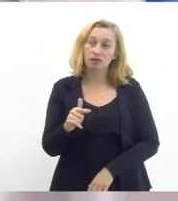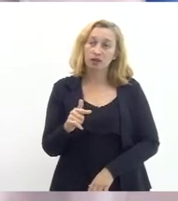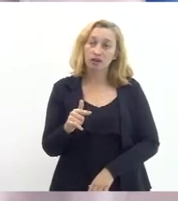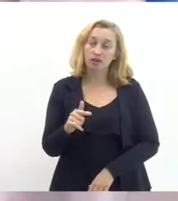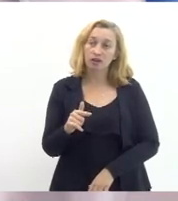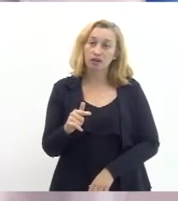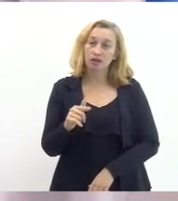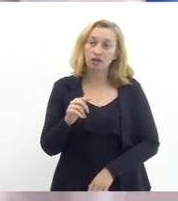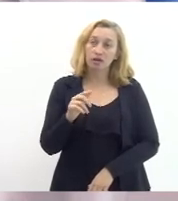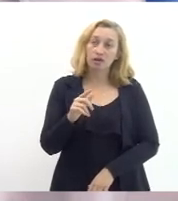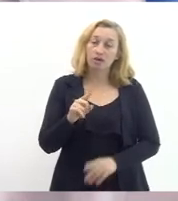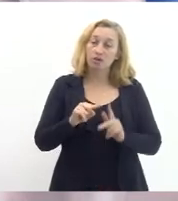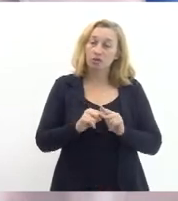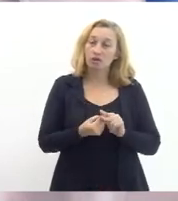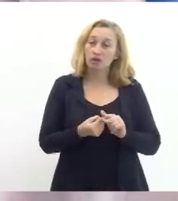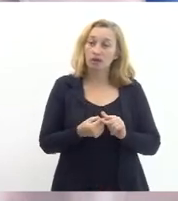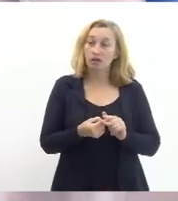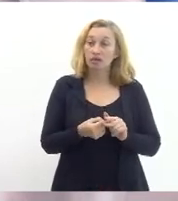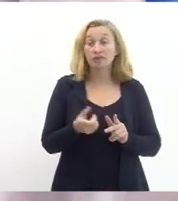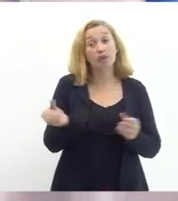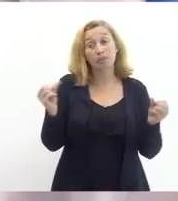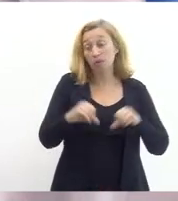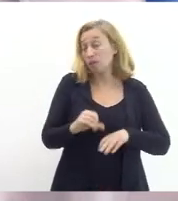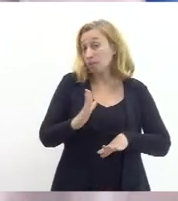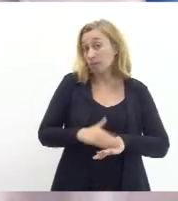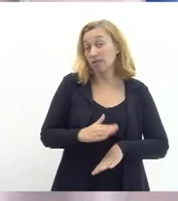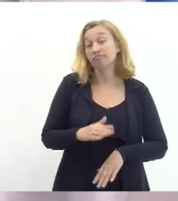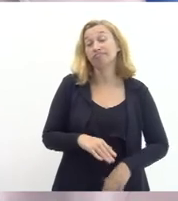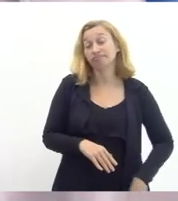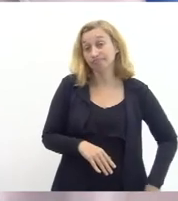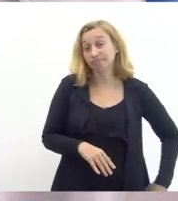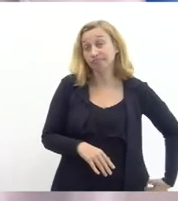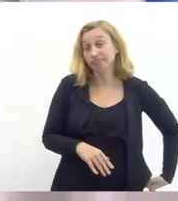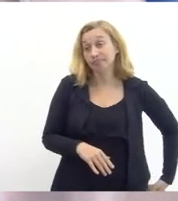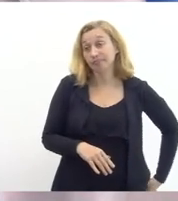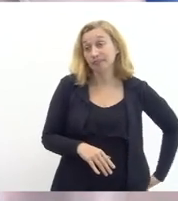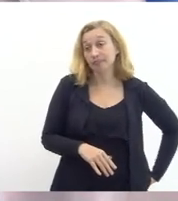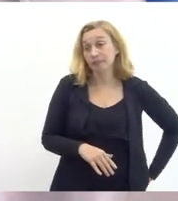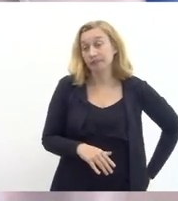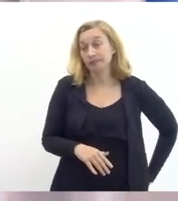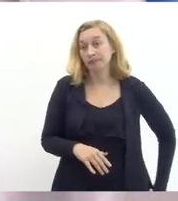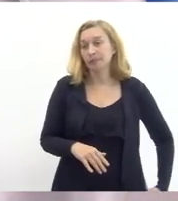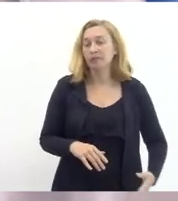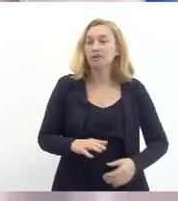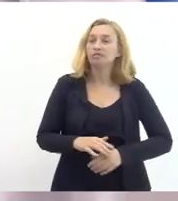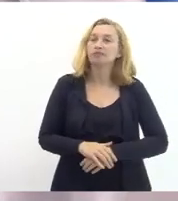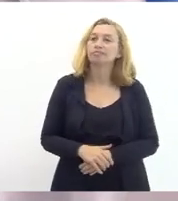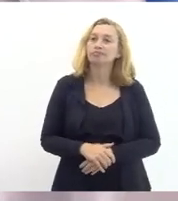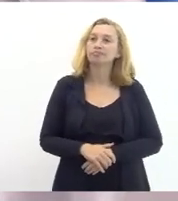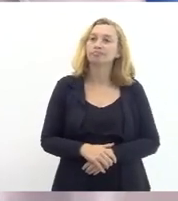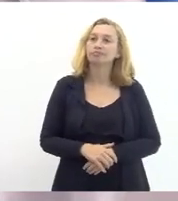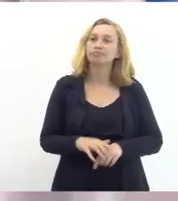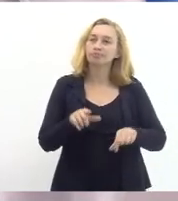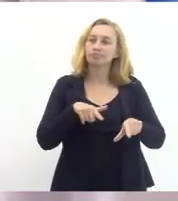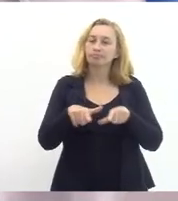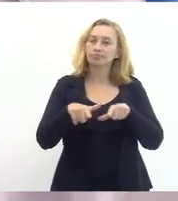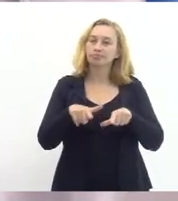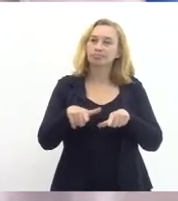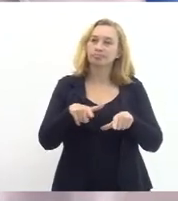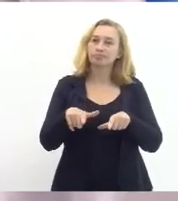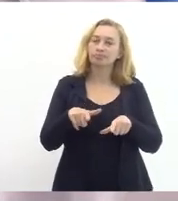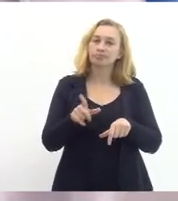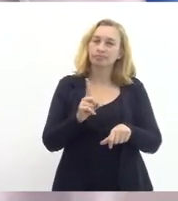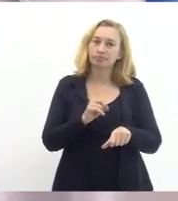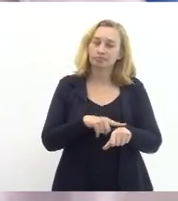no piso ou abaixo do piso não dá para sobreviver então as progressões que são a carreira precisam estar em dia porque esse